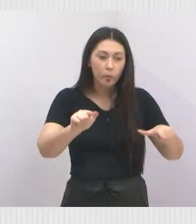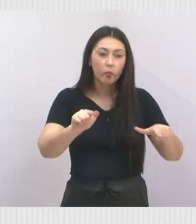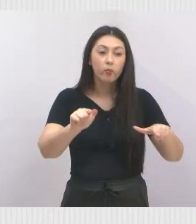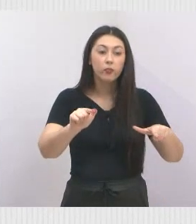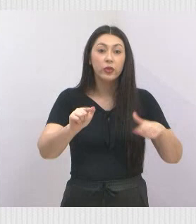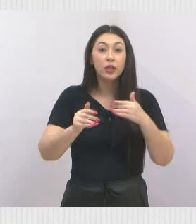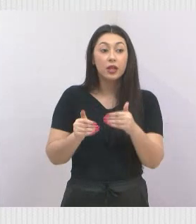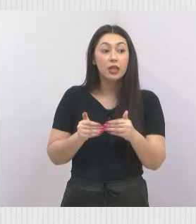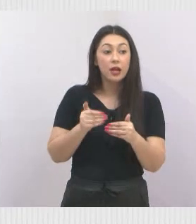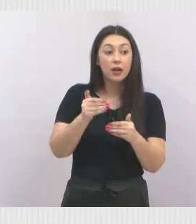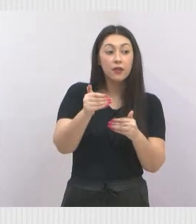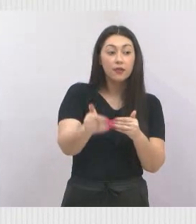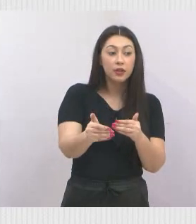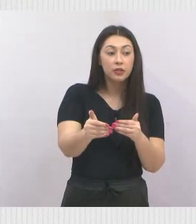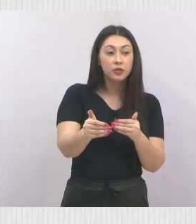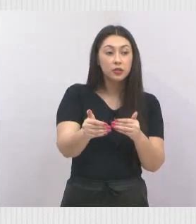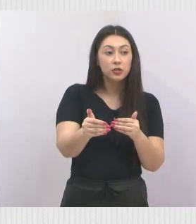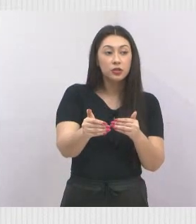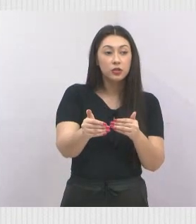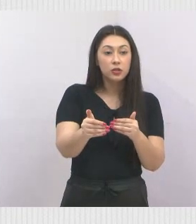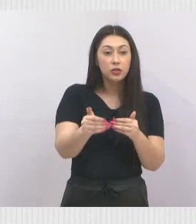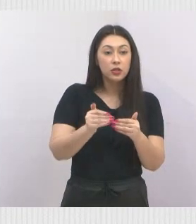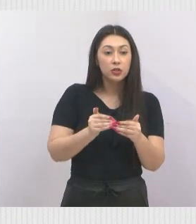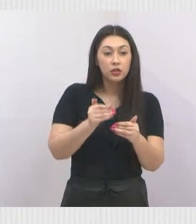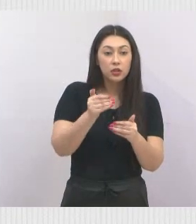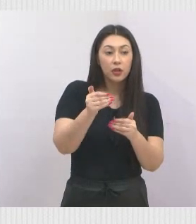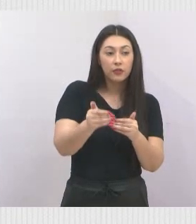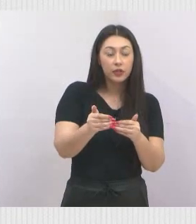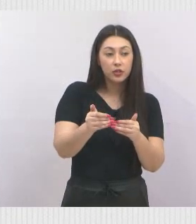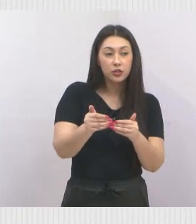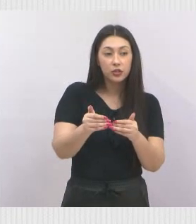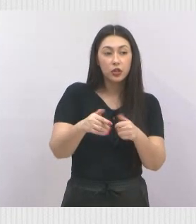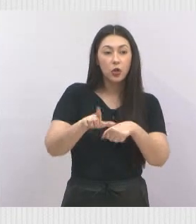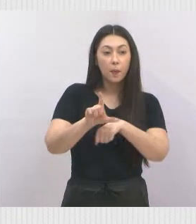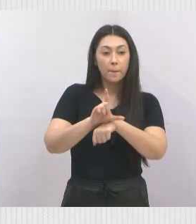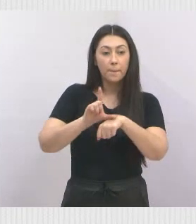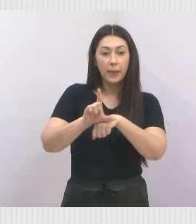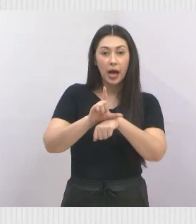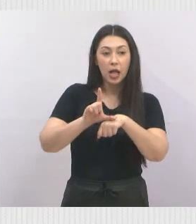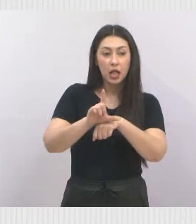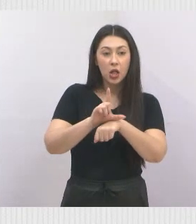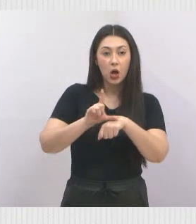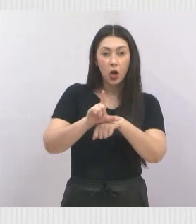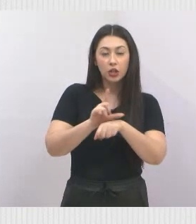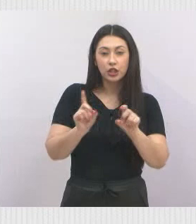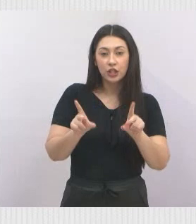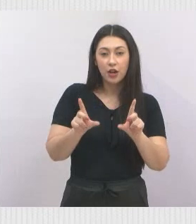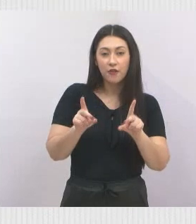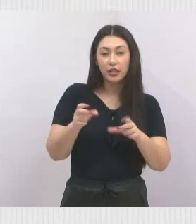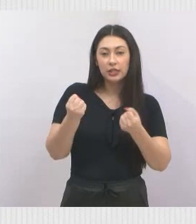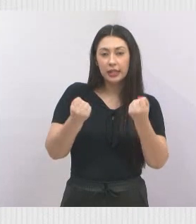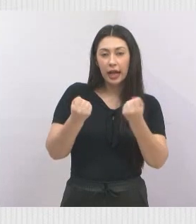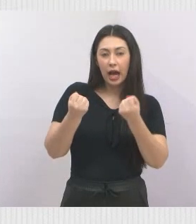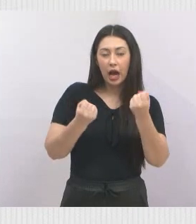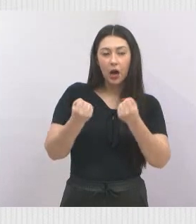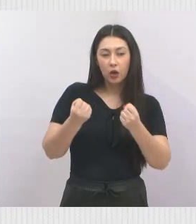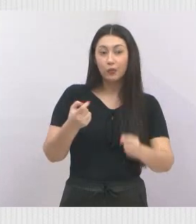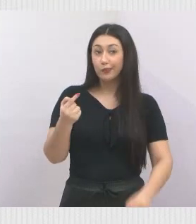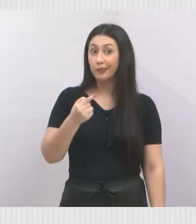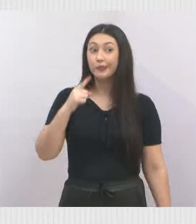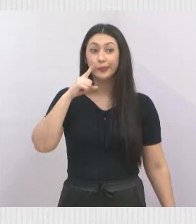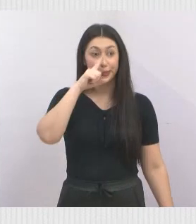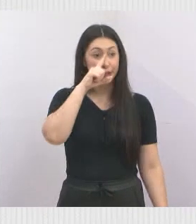à venda de automóveis ali. Então, ali está perigoso. Então,